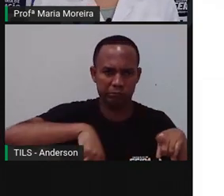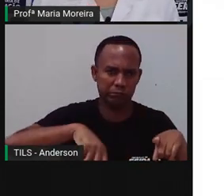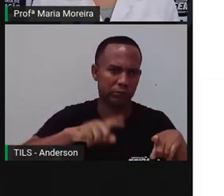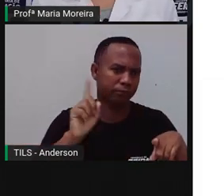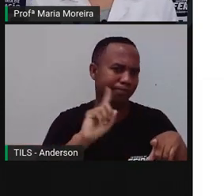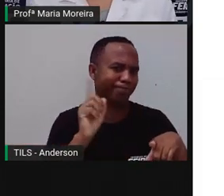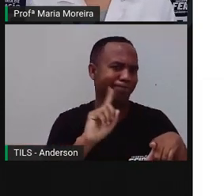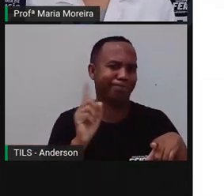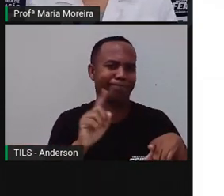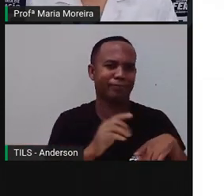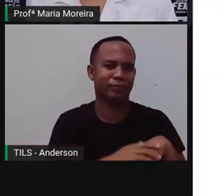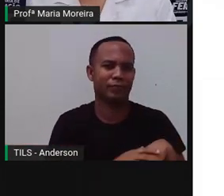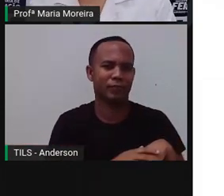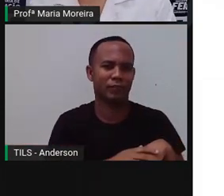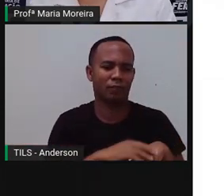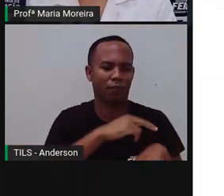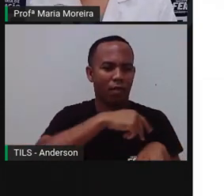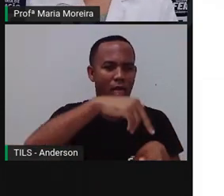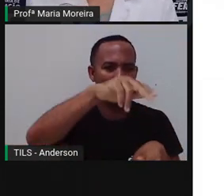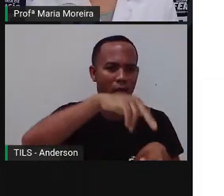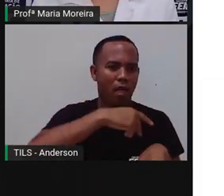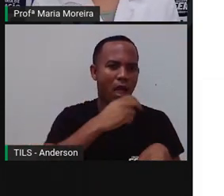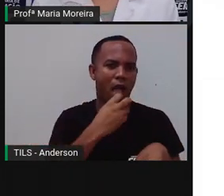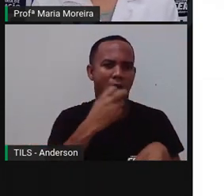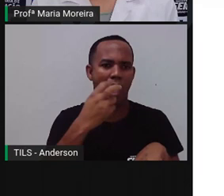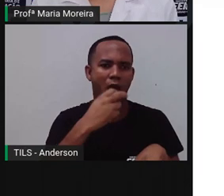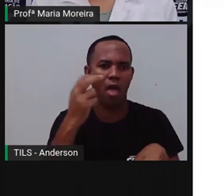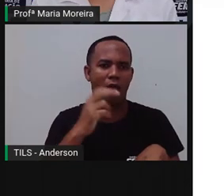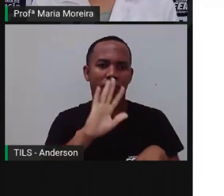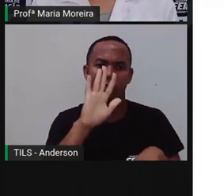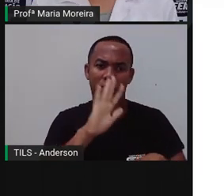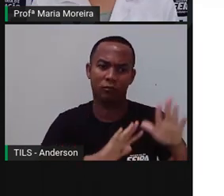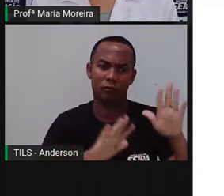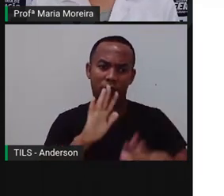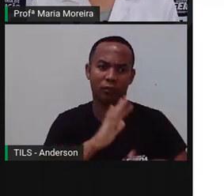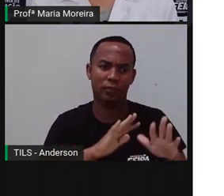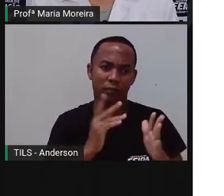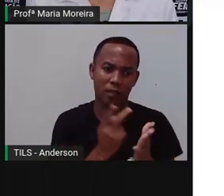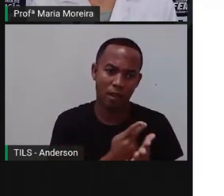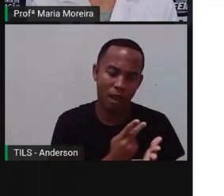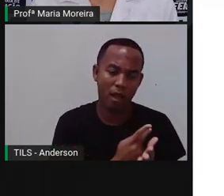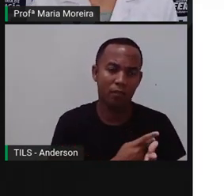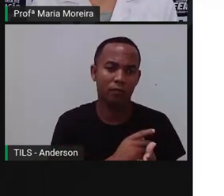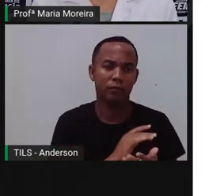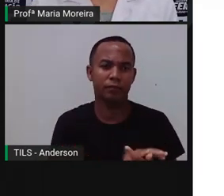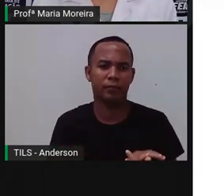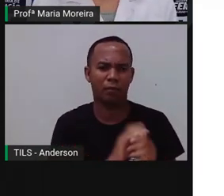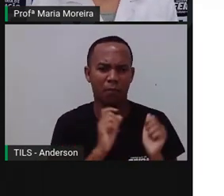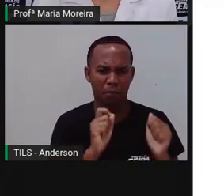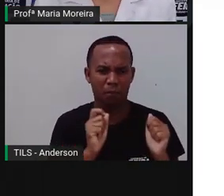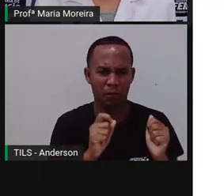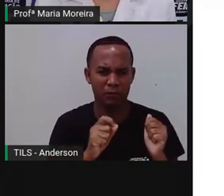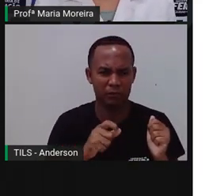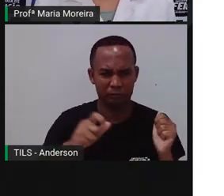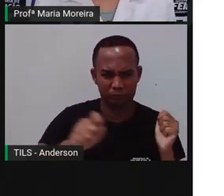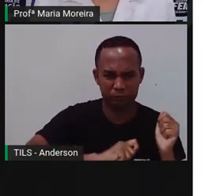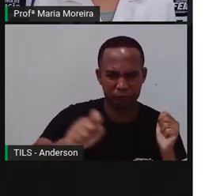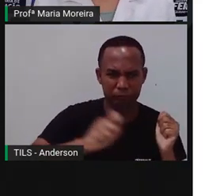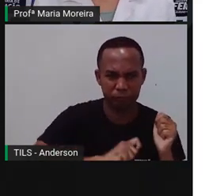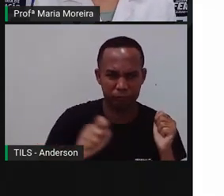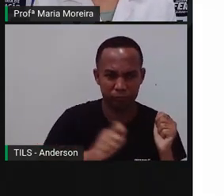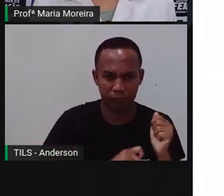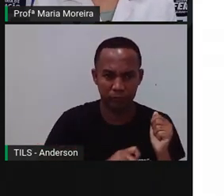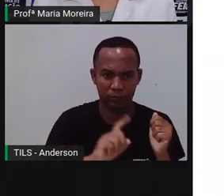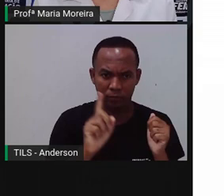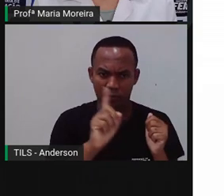corredor, porque a gente sabe que tudo isso é o quê? Errado e não se deve ser feito. Pode riscar a carteira? Não, não risco o sofá da minha casa.